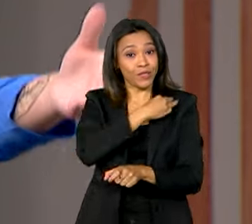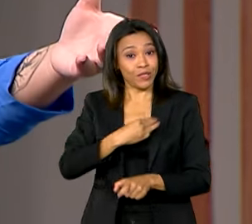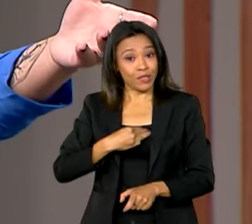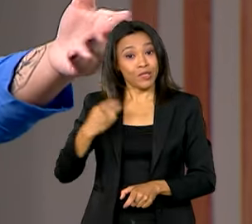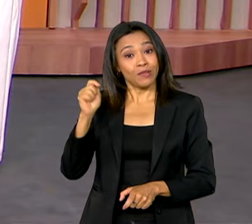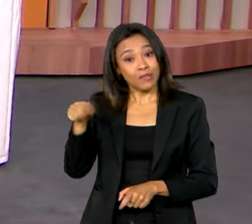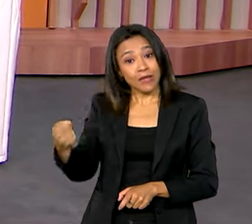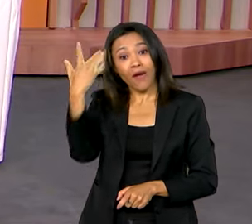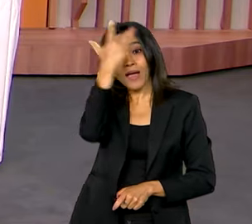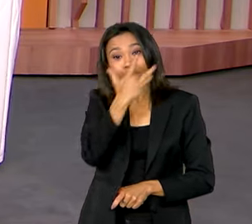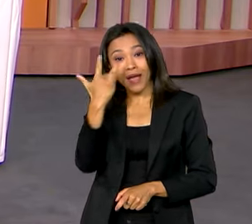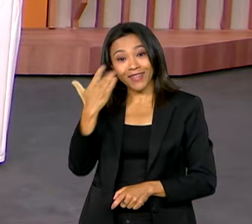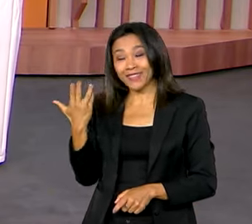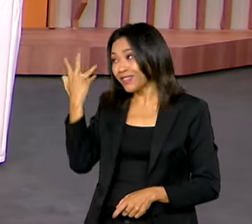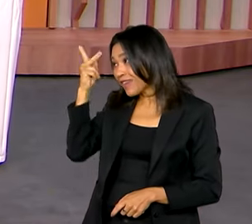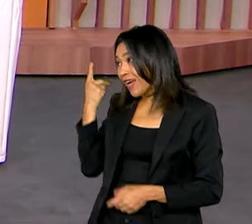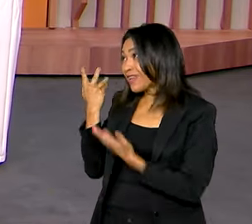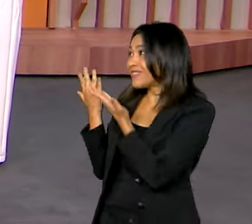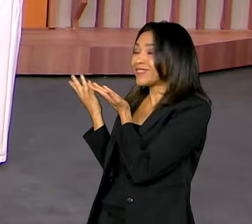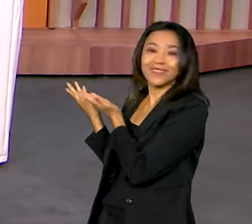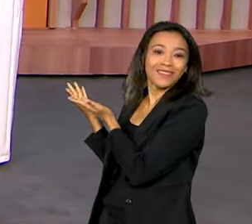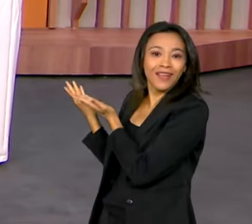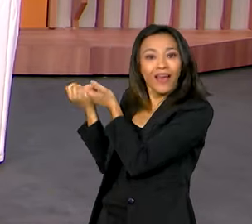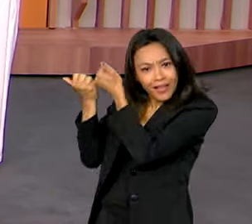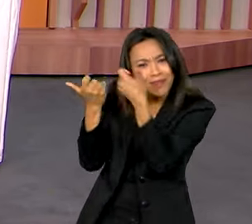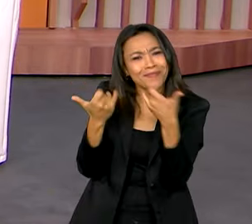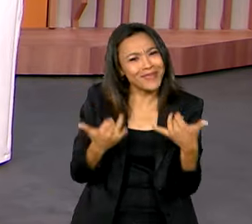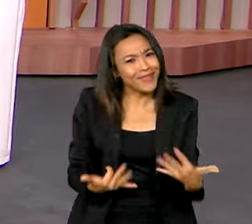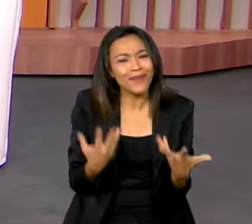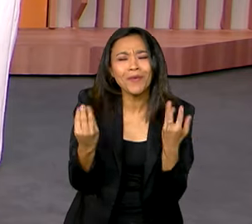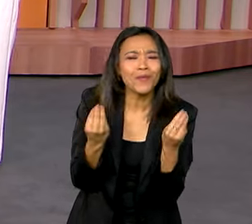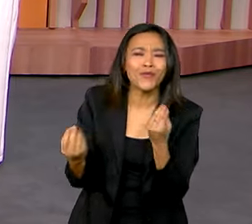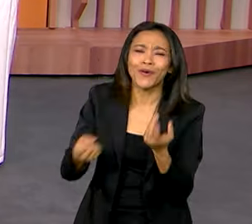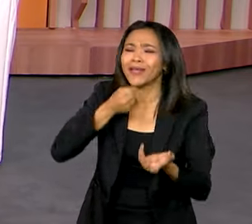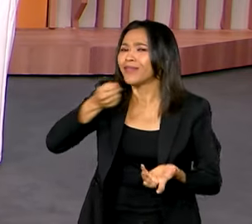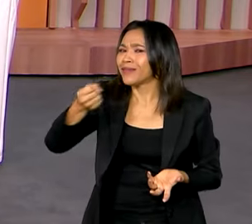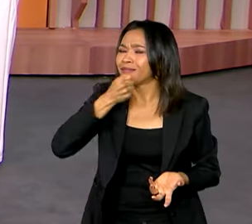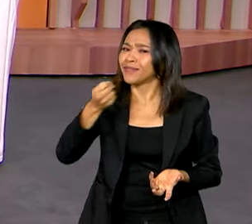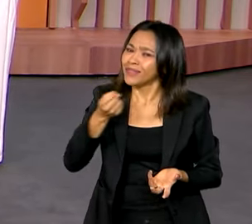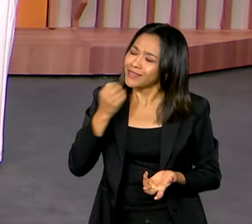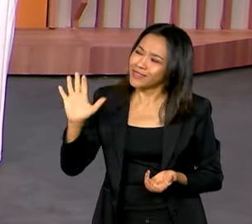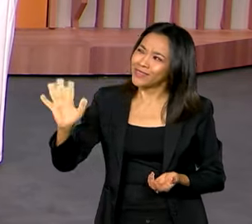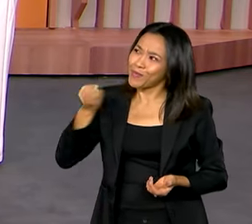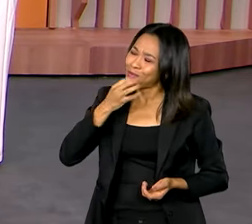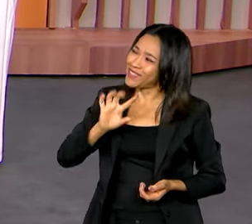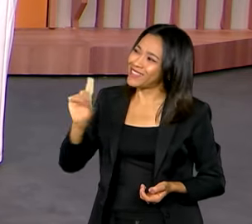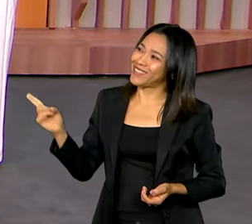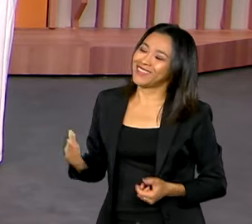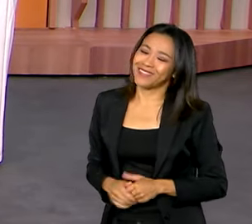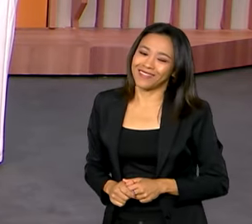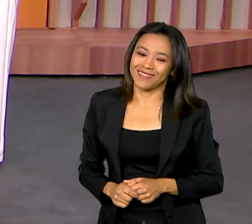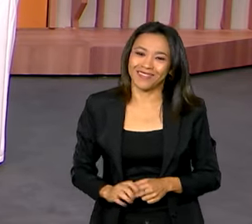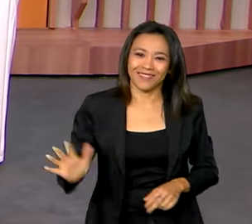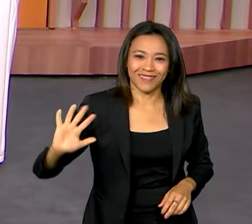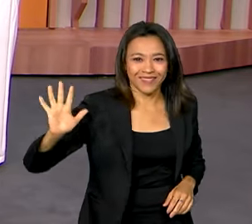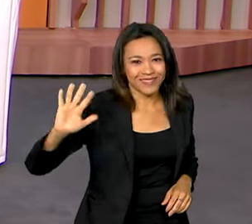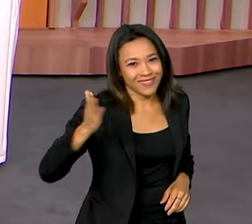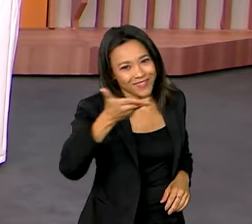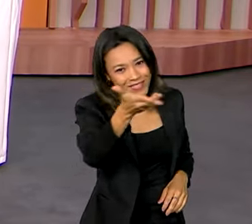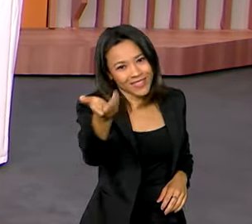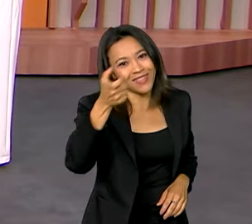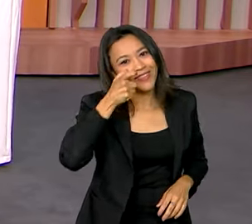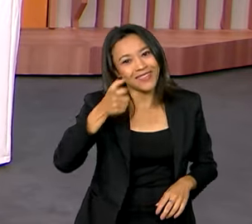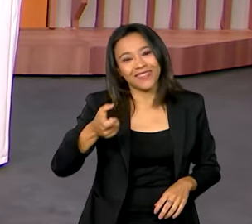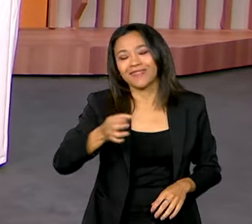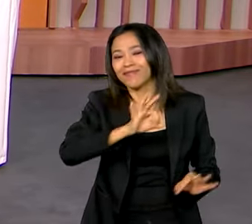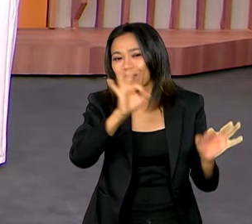A Karine Mello está aqui comigo e traz os destaques dessa conversa com o ministro Haddad. Bom dia, Karine. Oi, Carol. Bom dia para você e para quem está